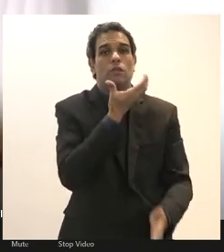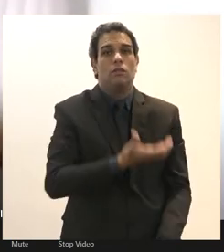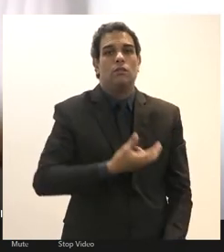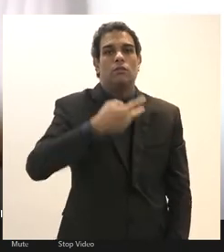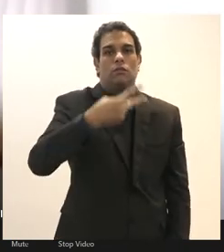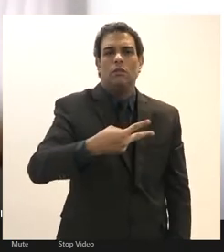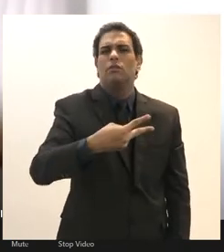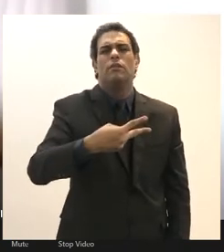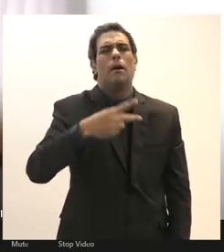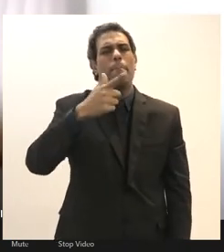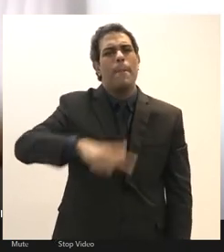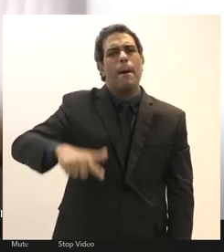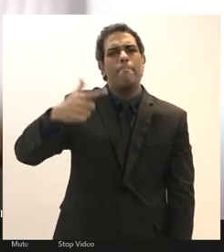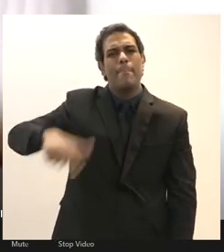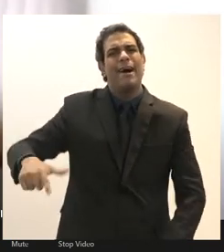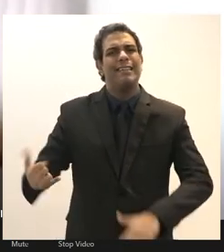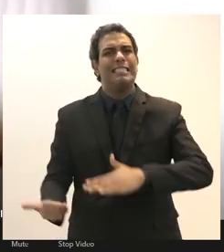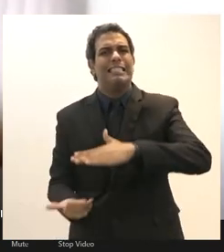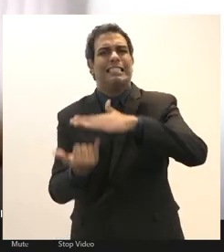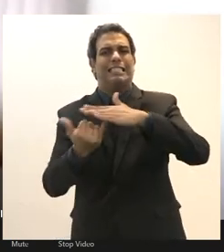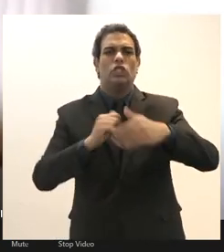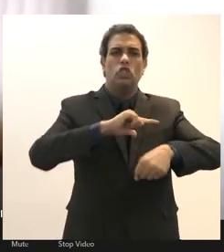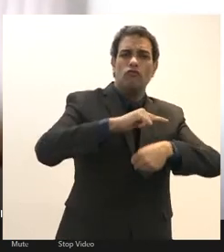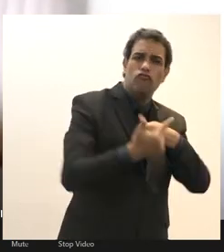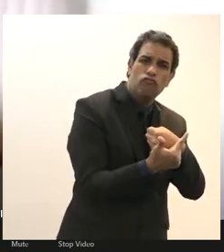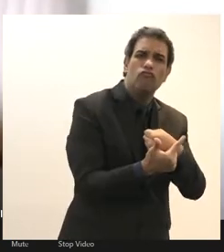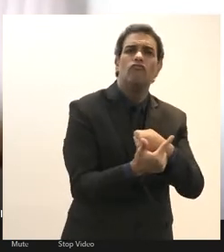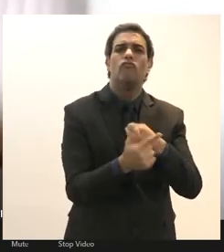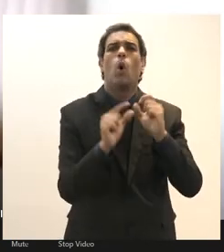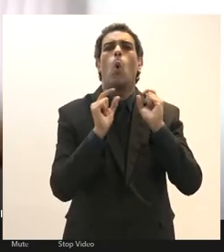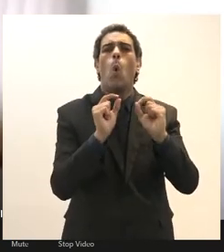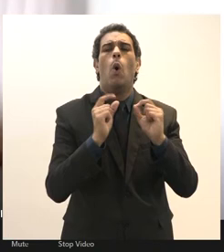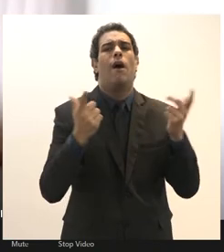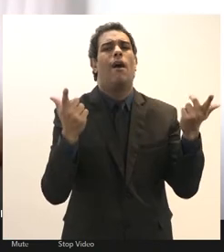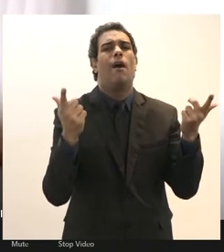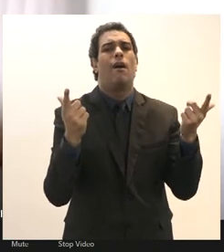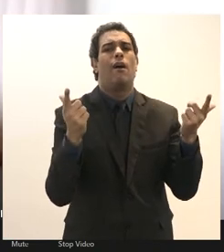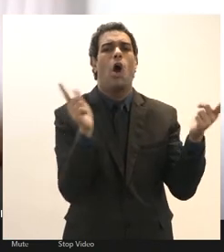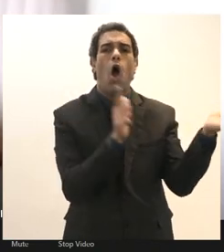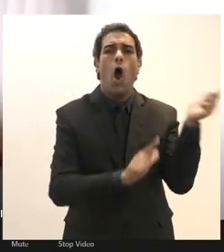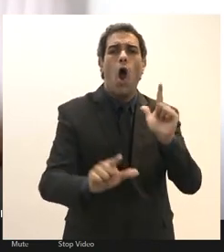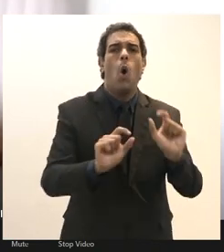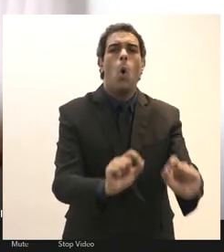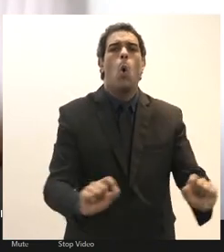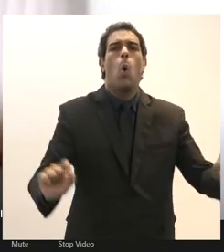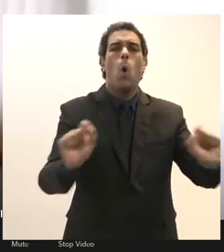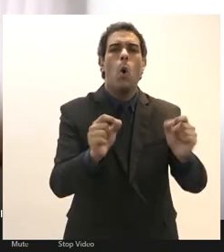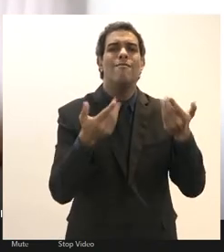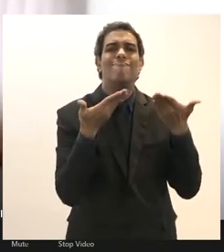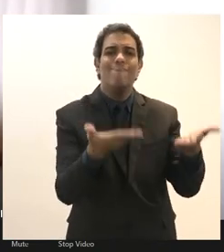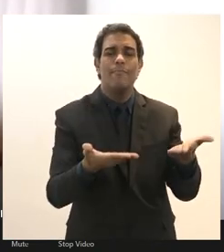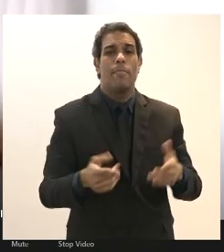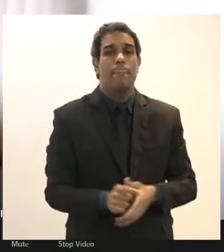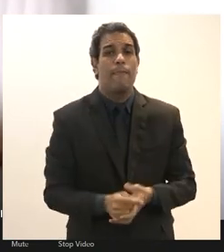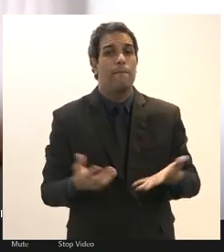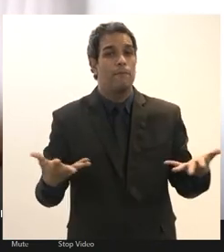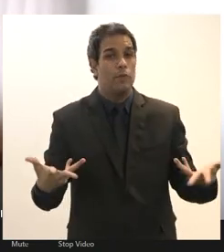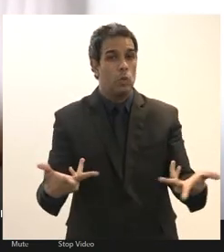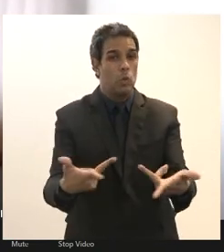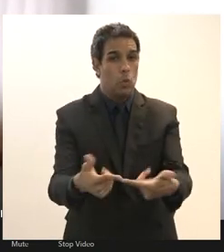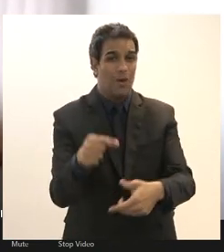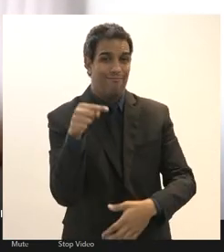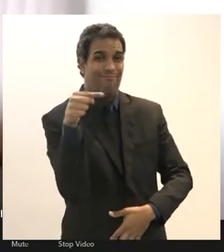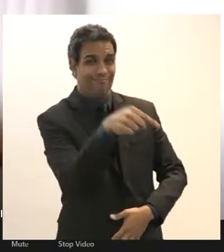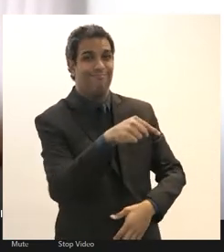instituições todas as funções a que ele está colocado ficarão extremamente ameaçadas e a qualidade desse